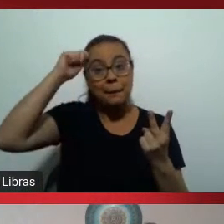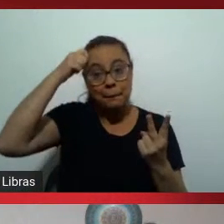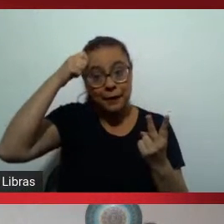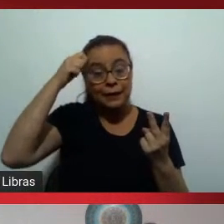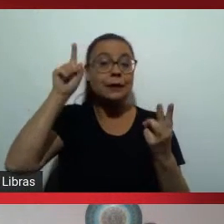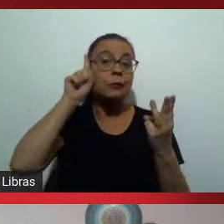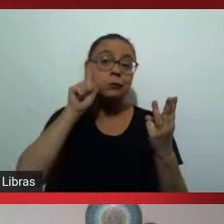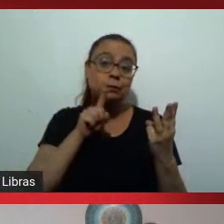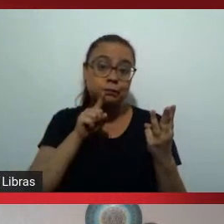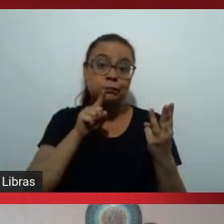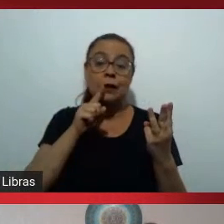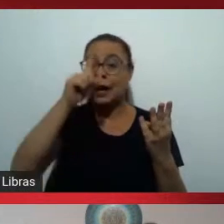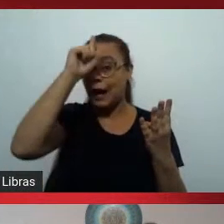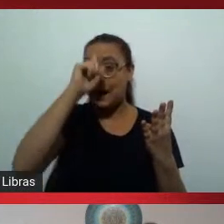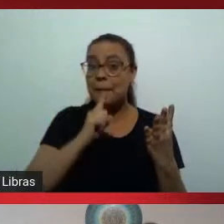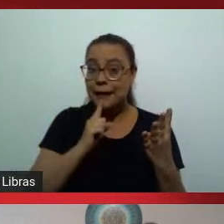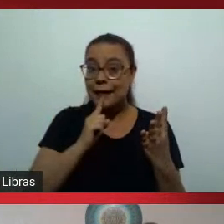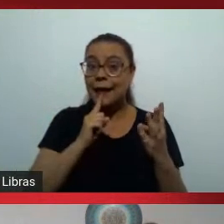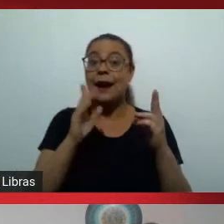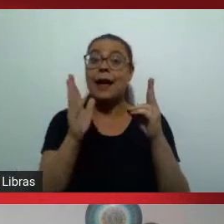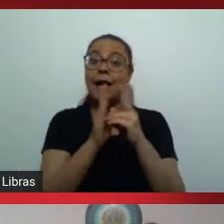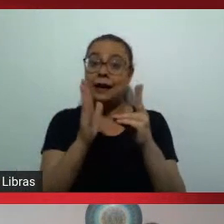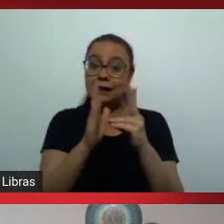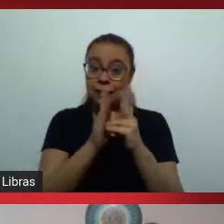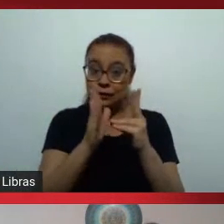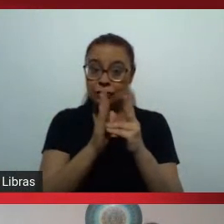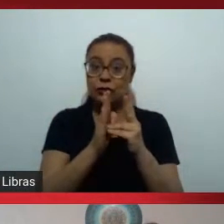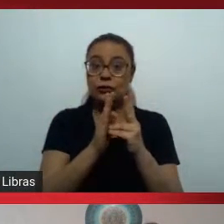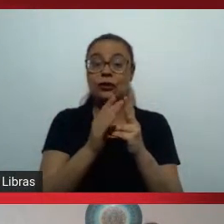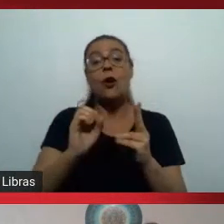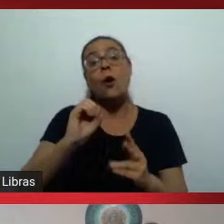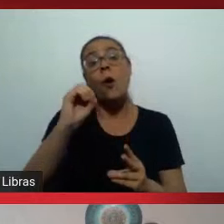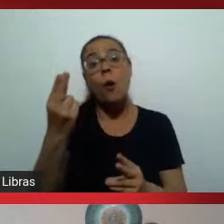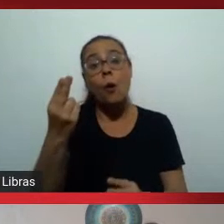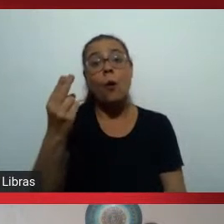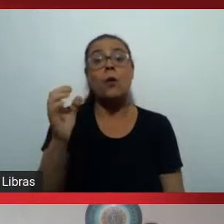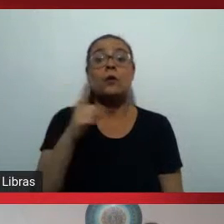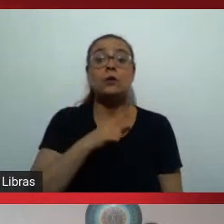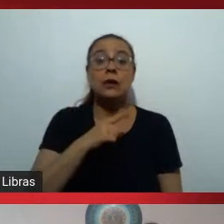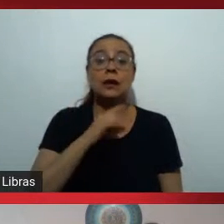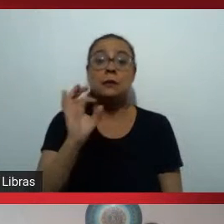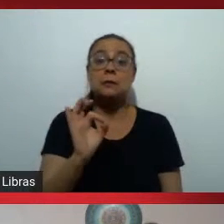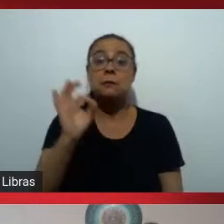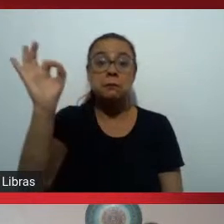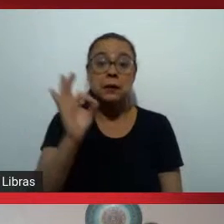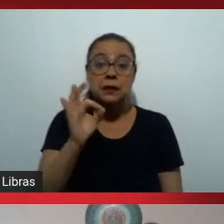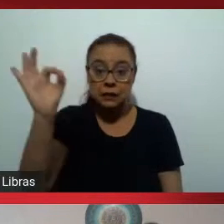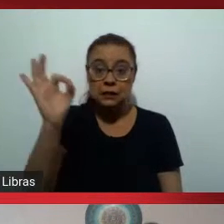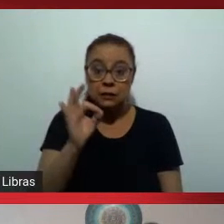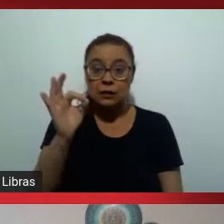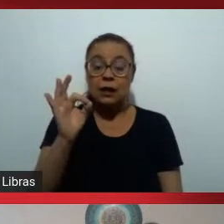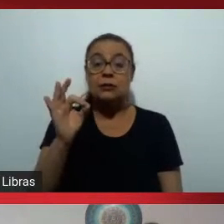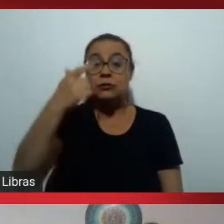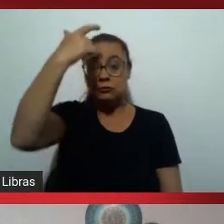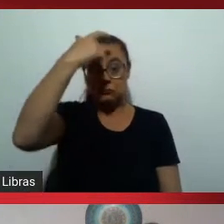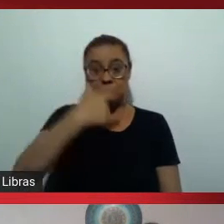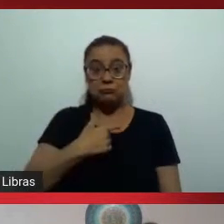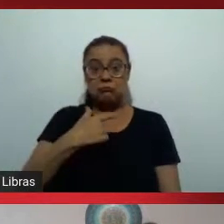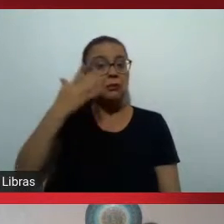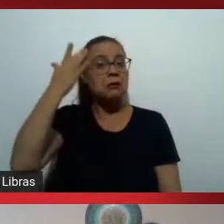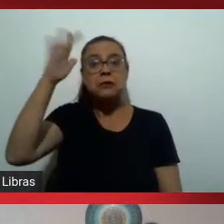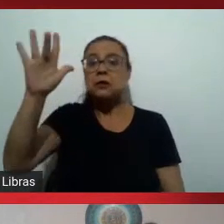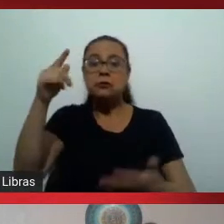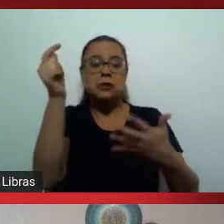amarela, indígena, ou existe um percentual alto de estudantes que não se declaram em nenhuma categoria